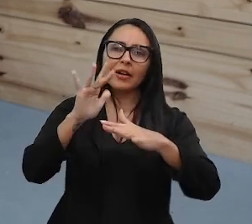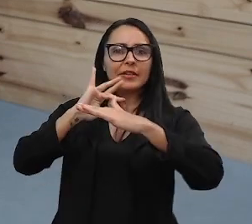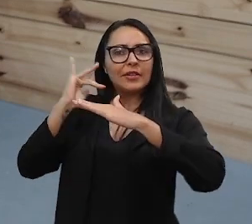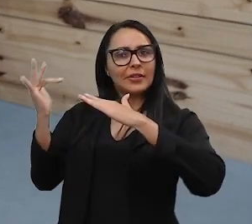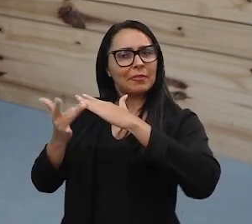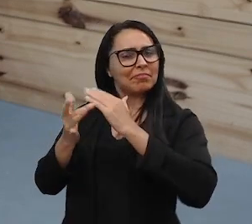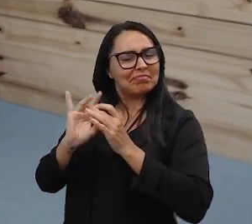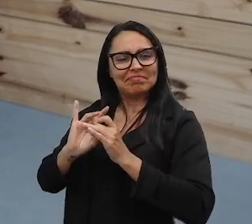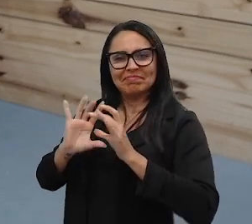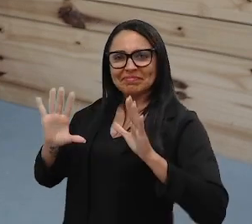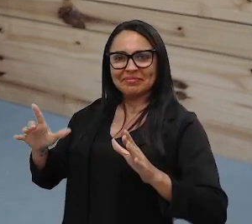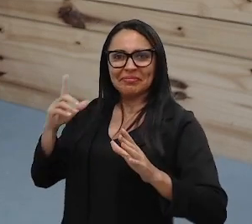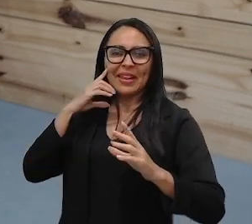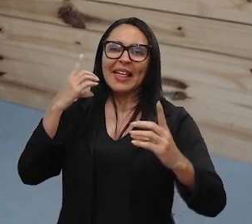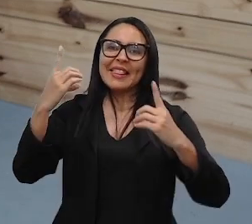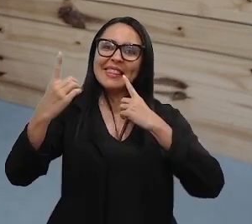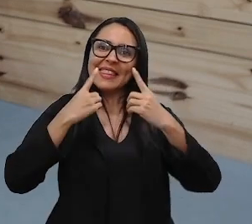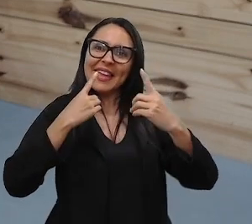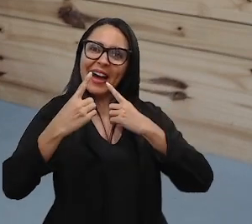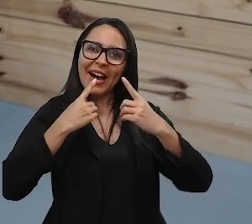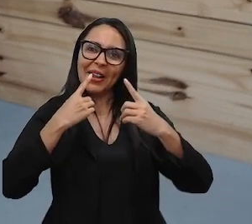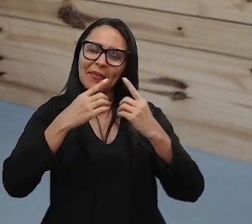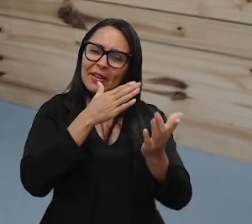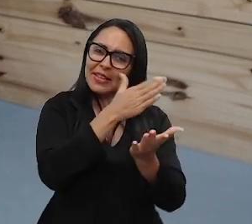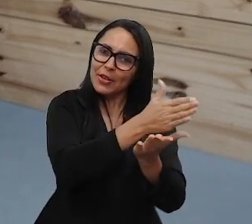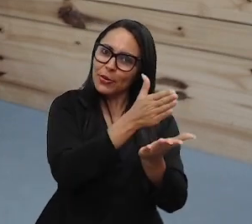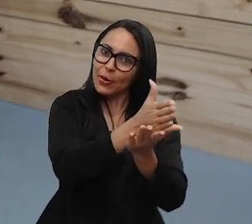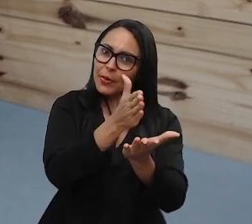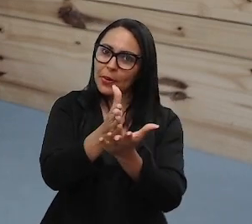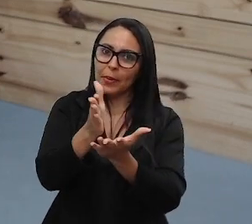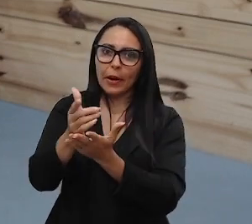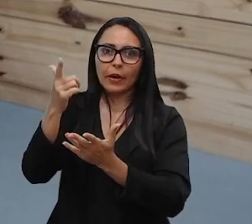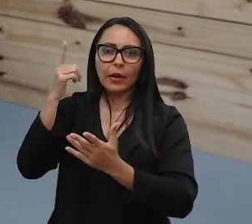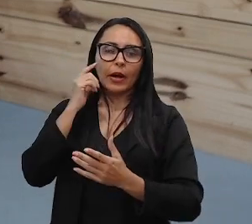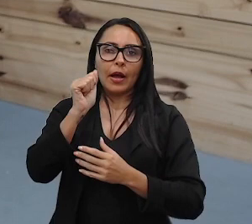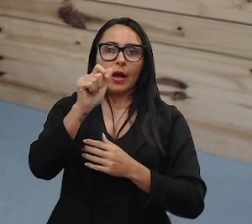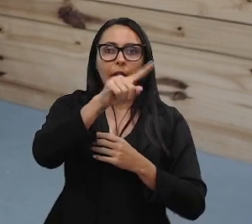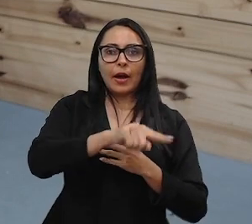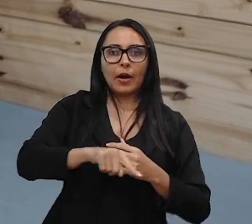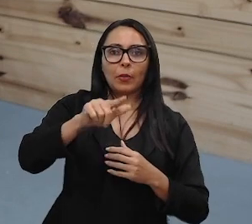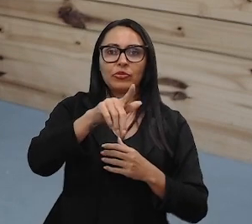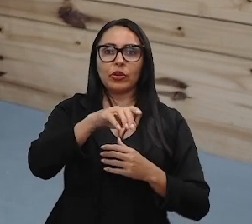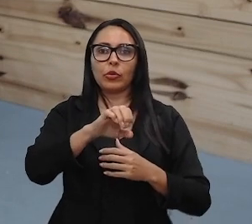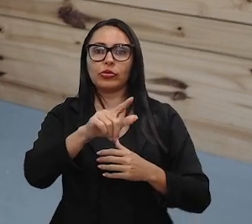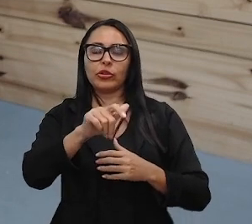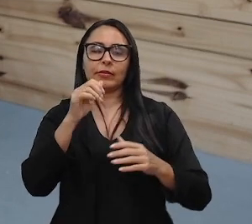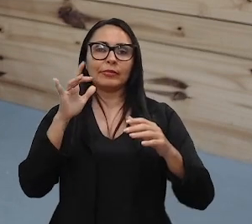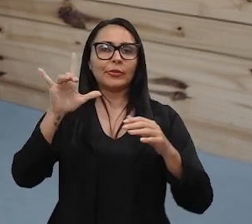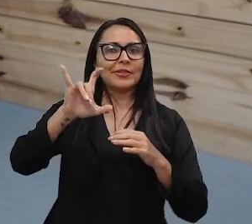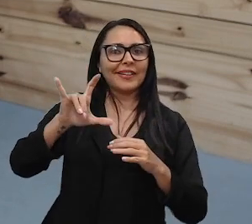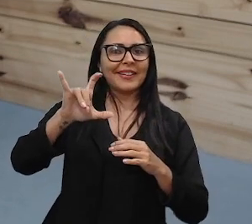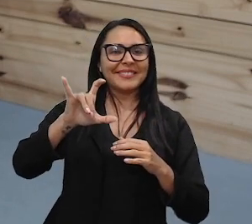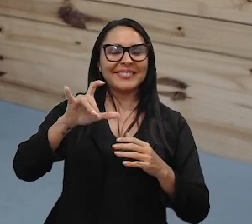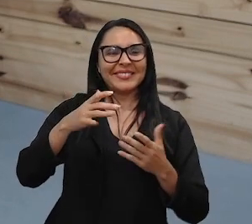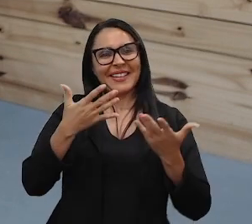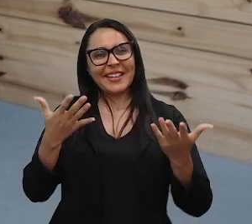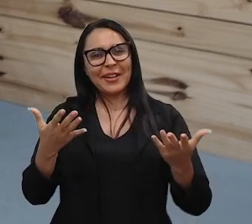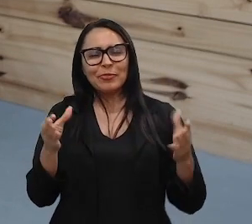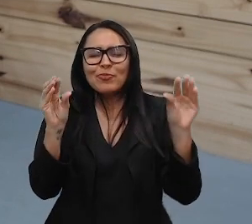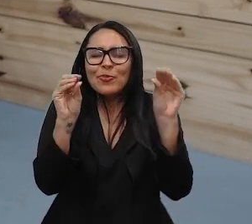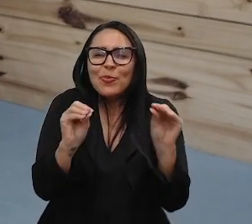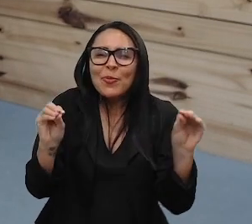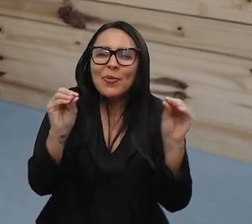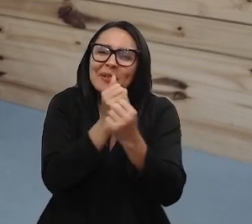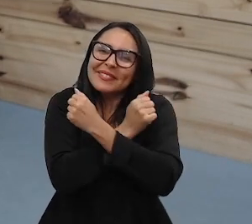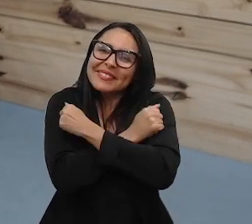principal rede social de diálogo, que acaba direcionando para outras, que é o arroba Georgia Rami no Instagram. Valeu, gente! Um cheiro no